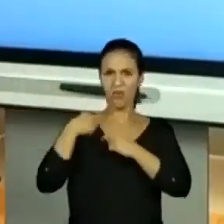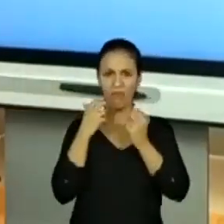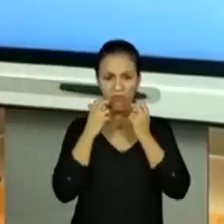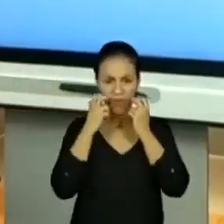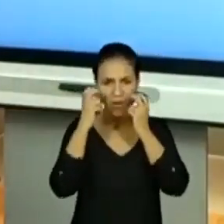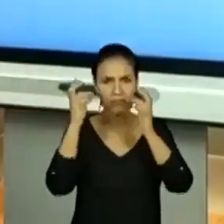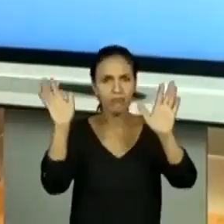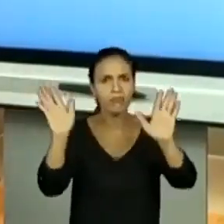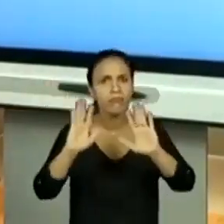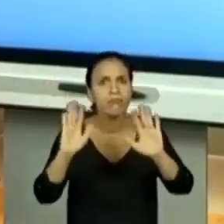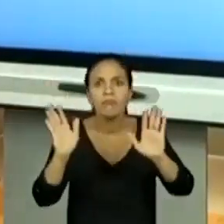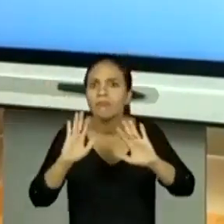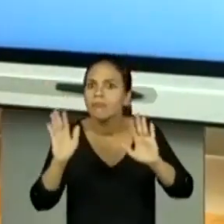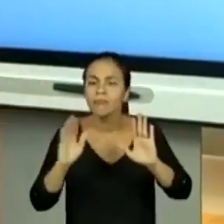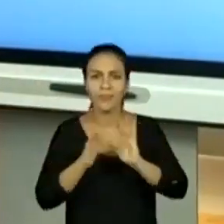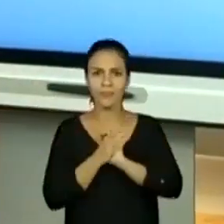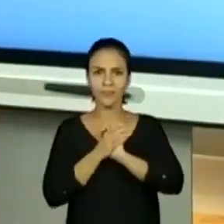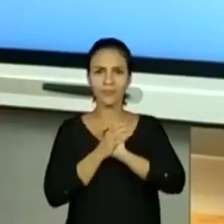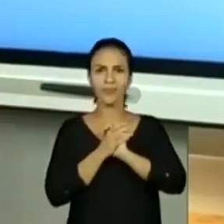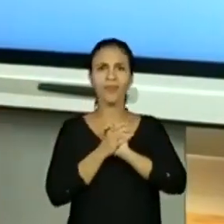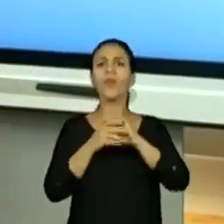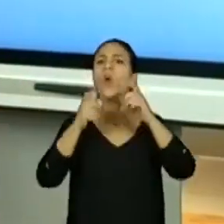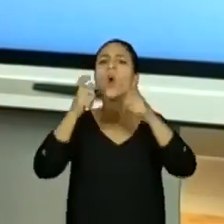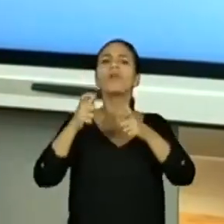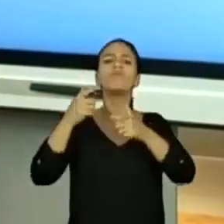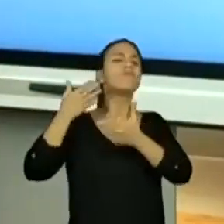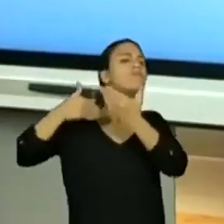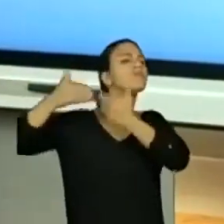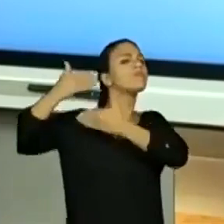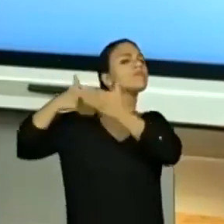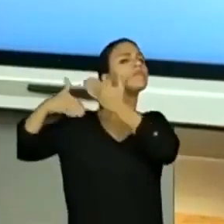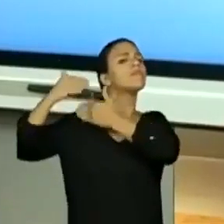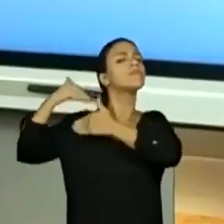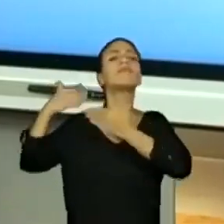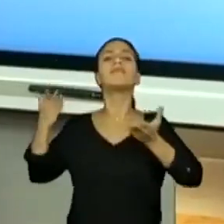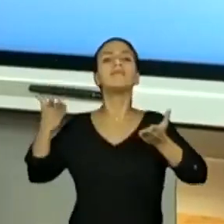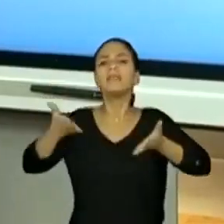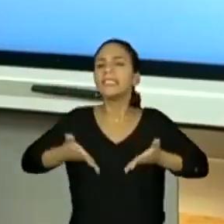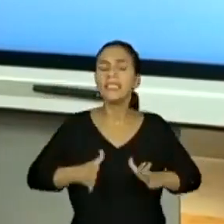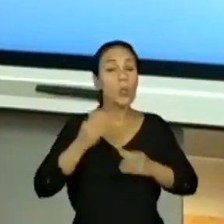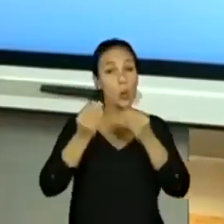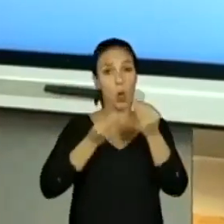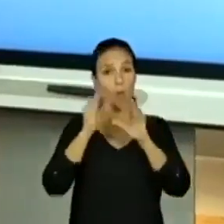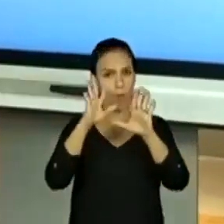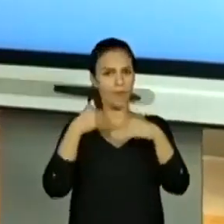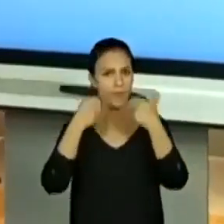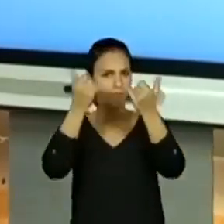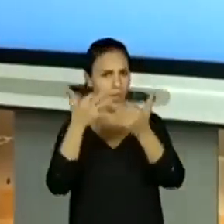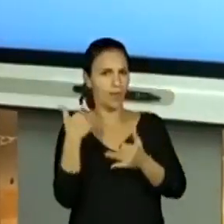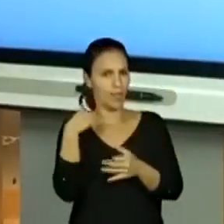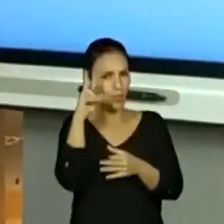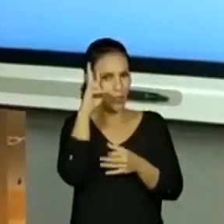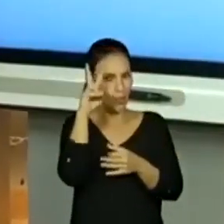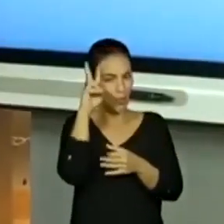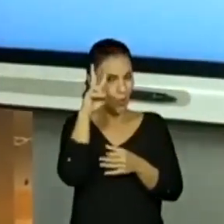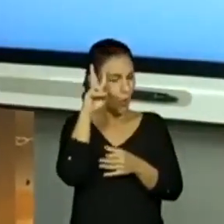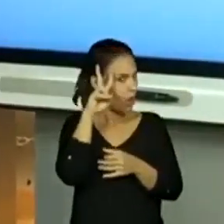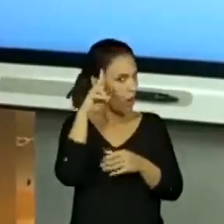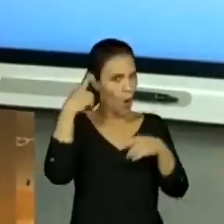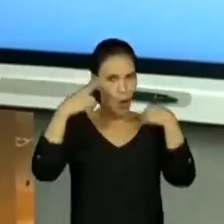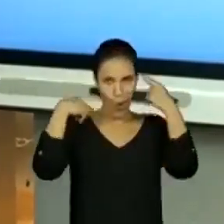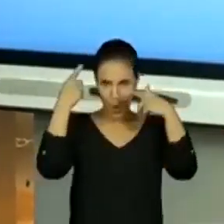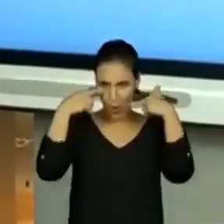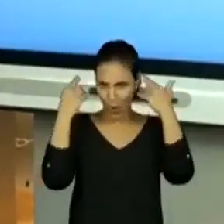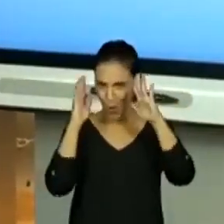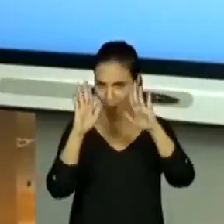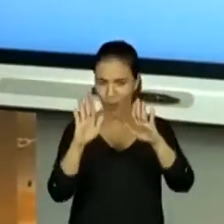bem? De onde viemos? Nossa, de onde viemos? Eu vou contar um pouco da minha história. A minha história é uma loucura só.